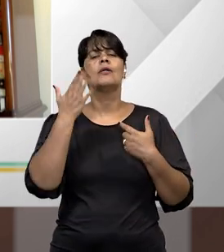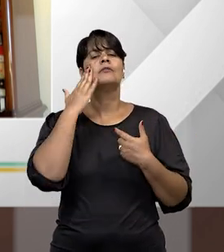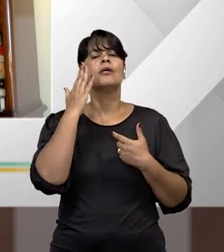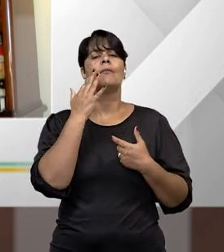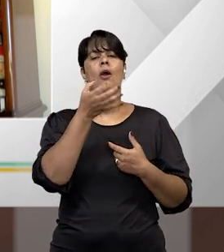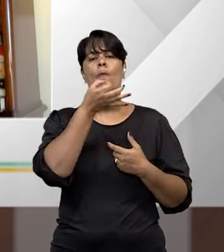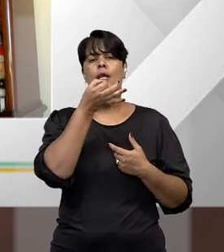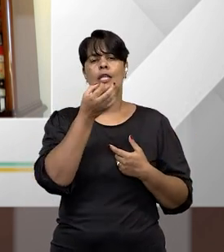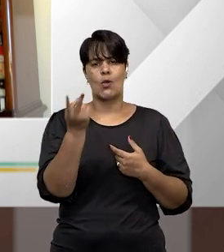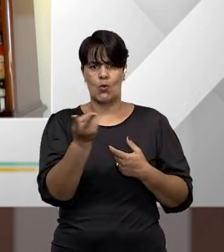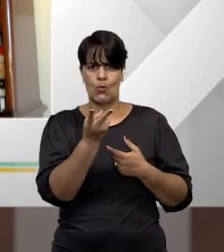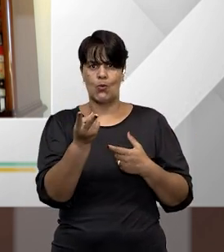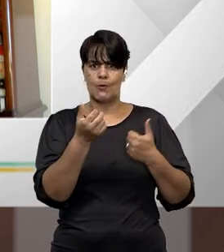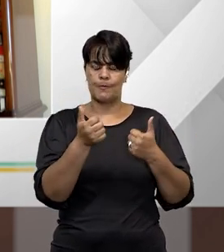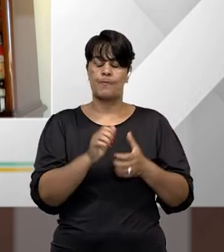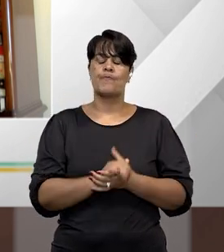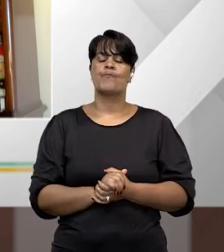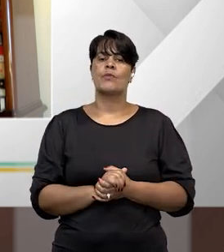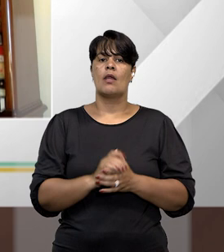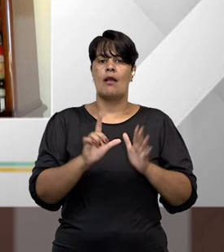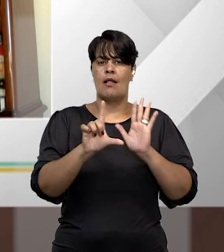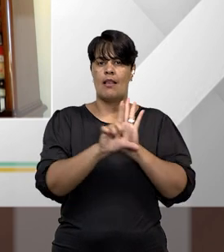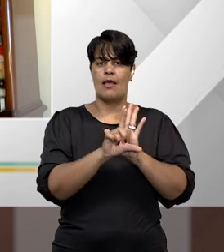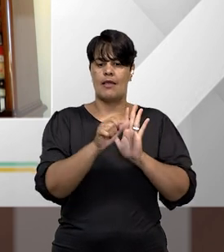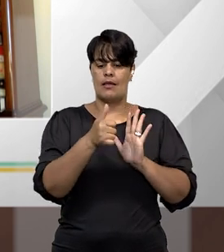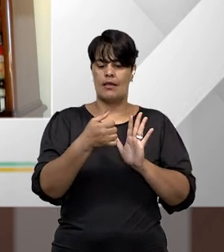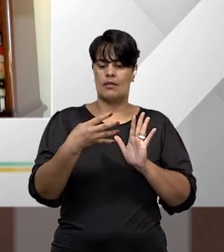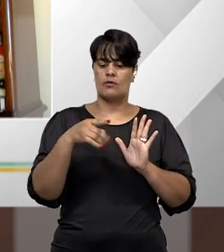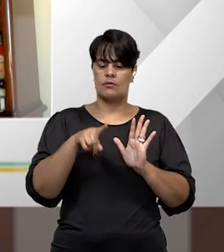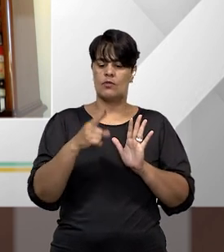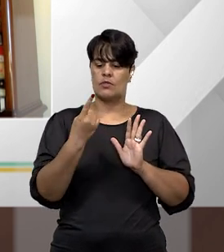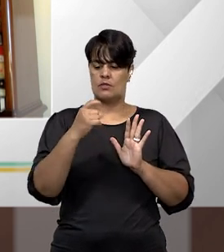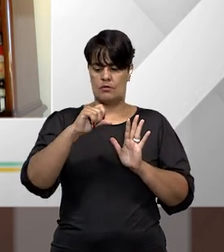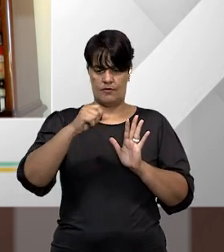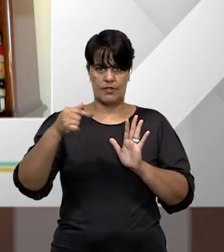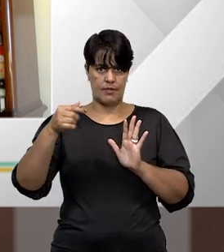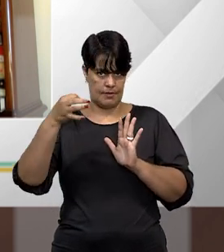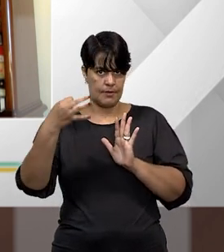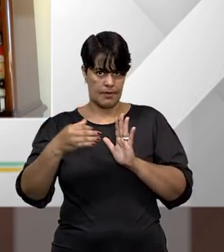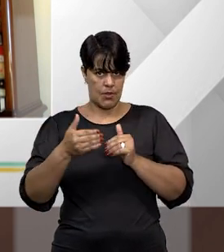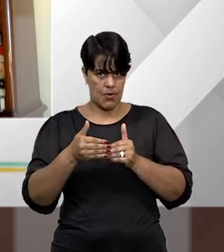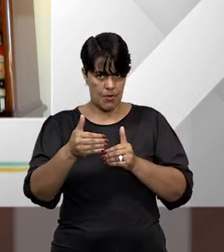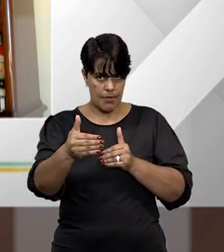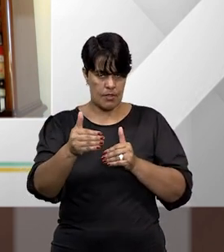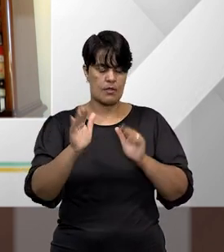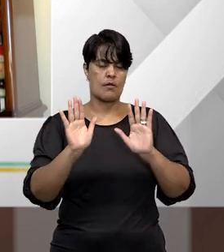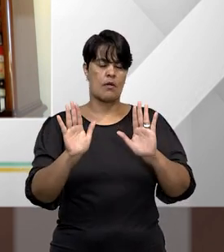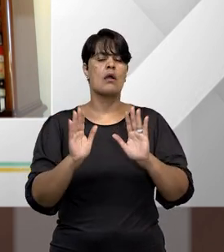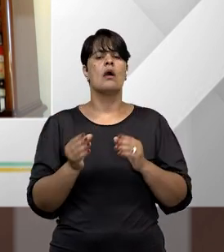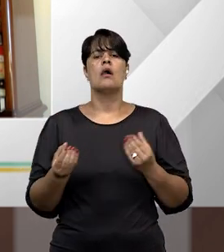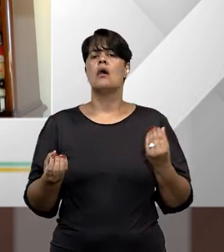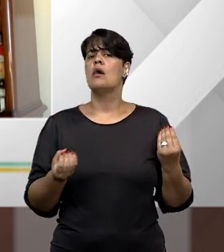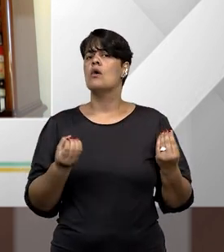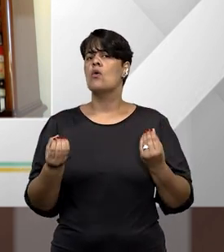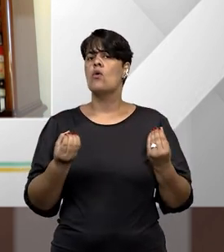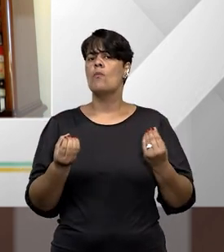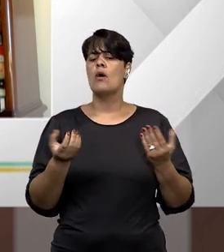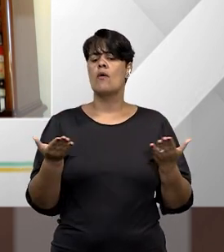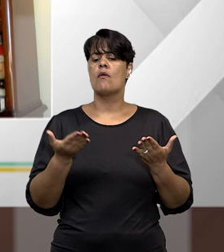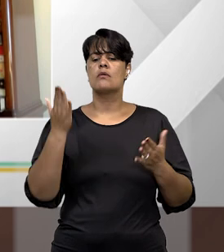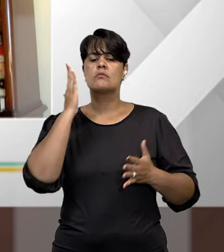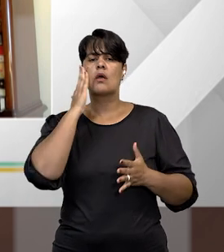da nova lei 14.197, como é que fica então a delimitação entre a prática criminosa contra o Estado